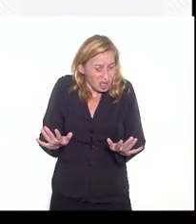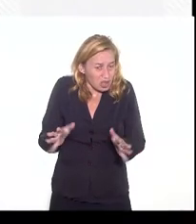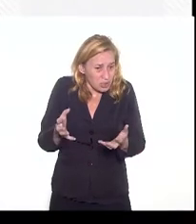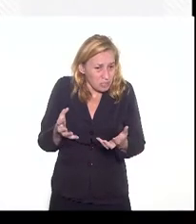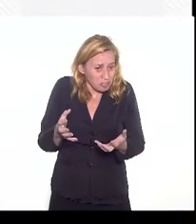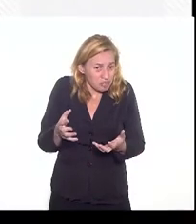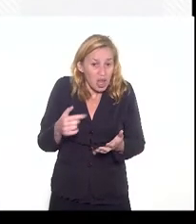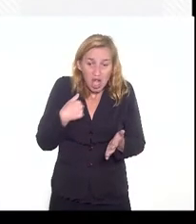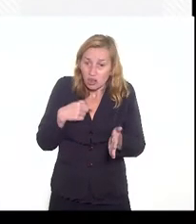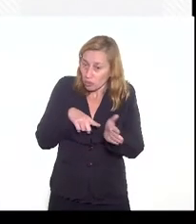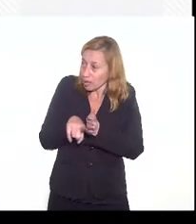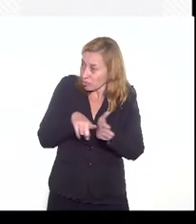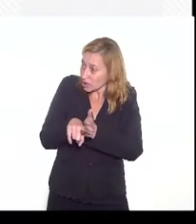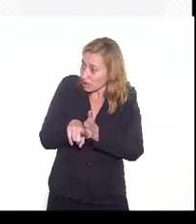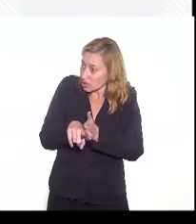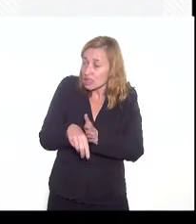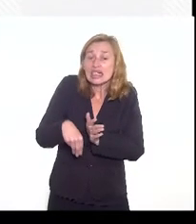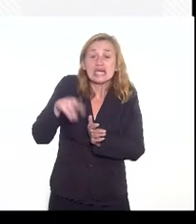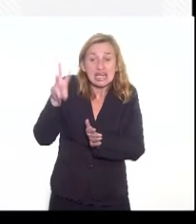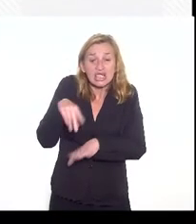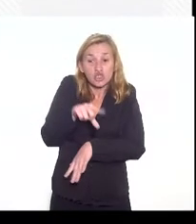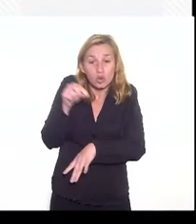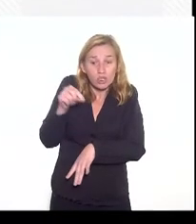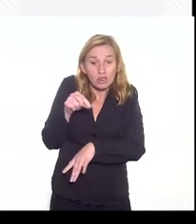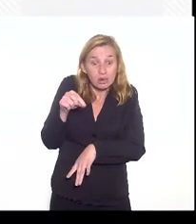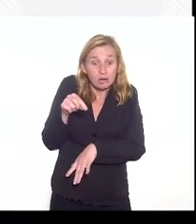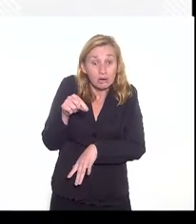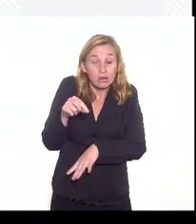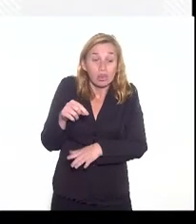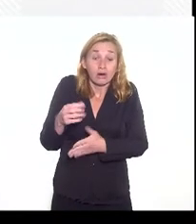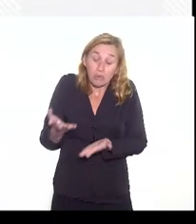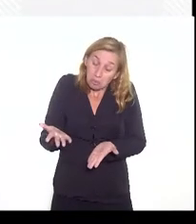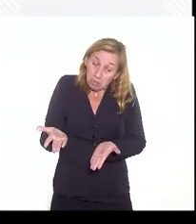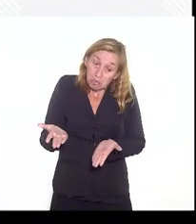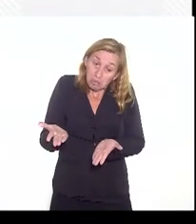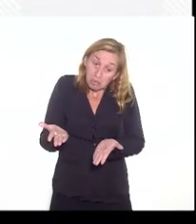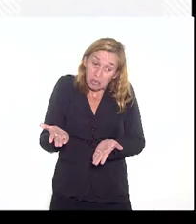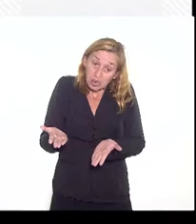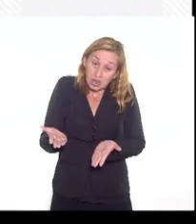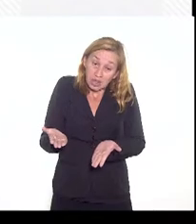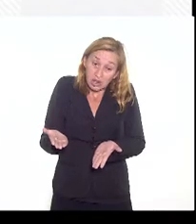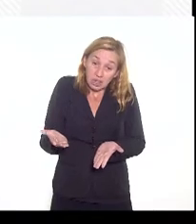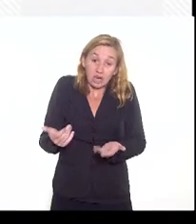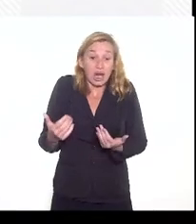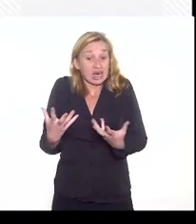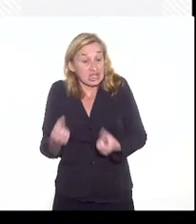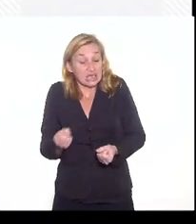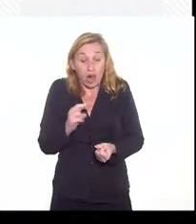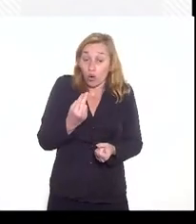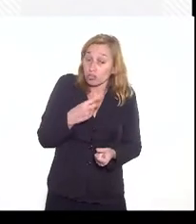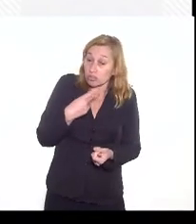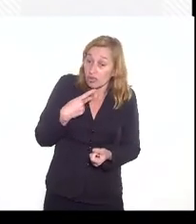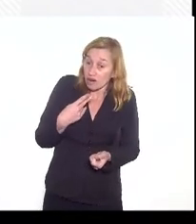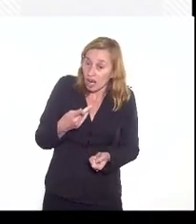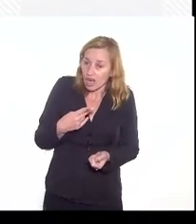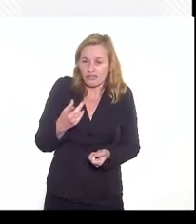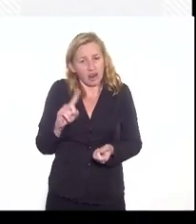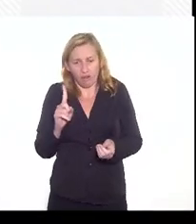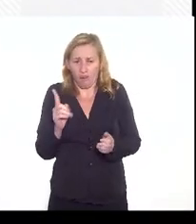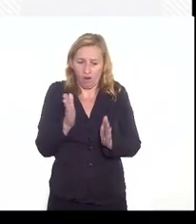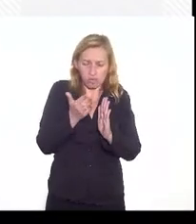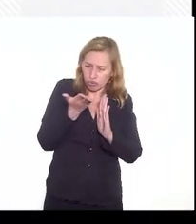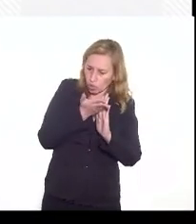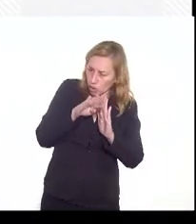eu estou perguntando quem definiu, porque você foi do lado de lá que definiu, cabe a janta aceitar ou não e dizer, um cronograma